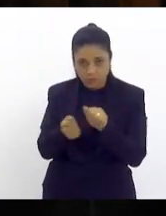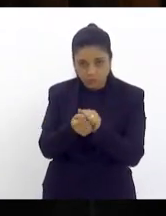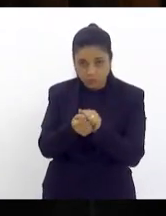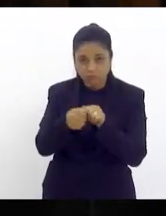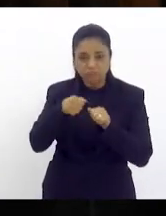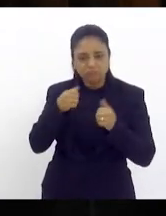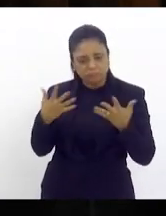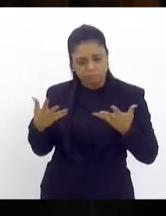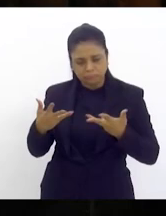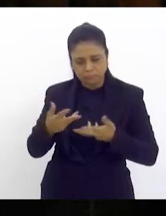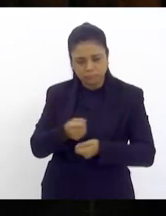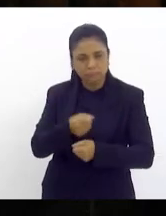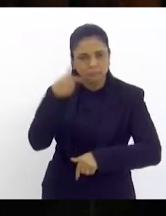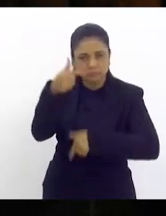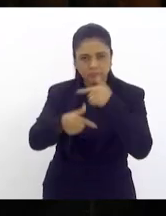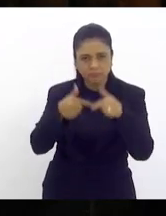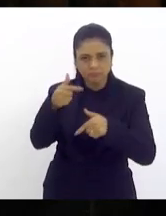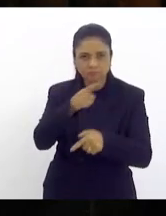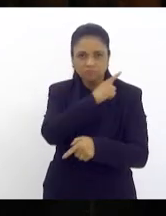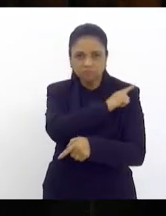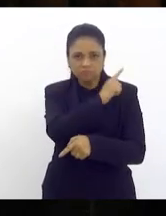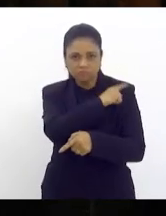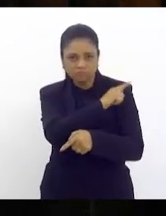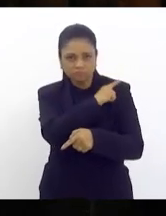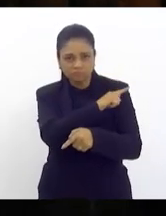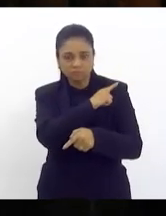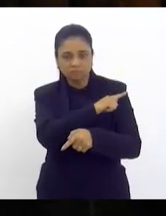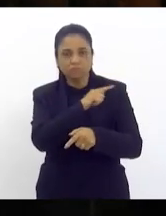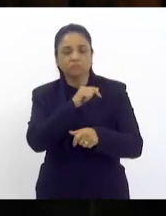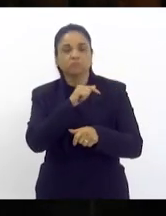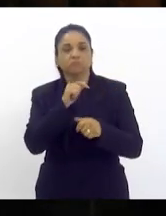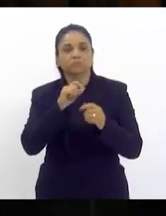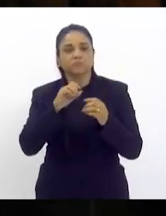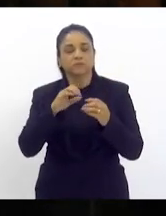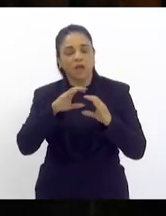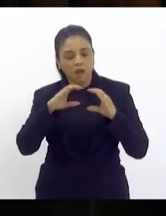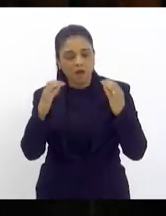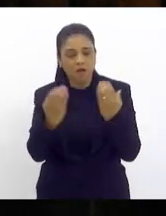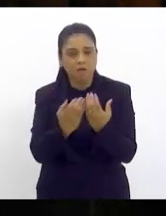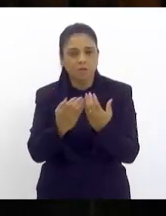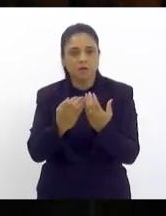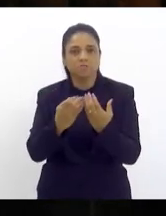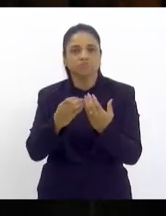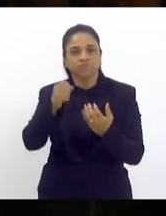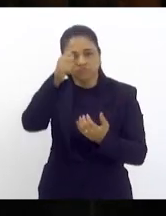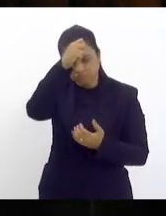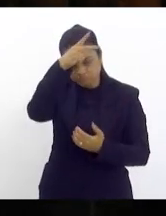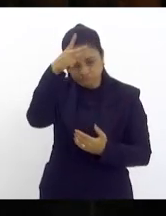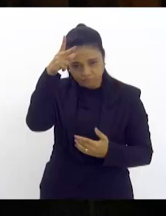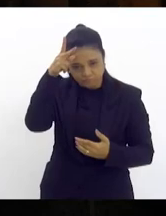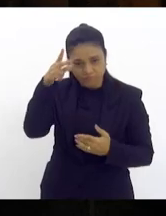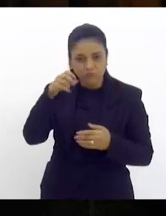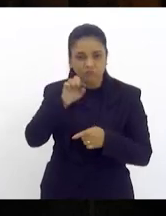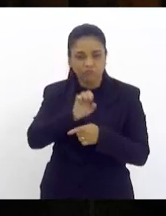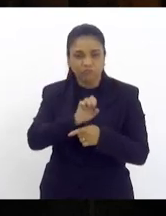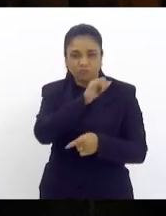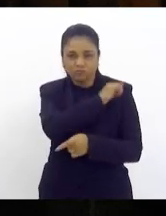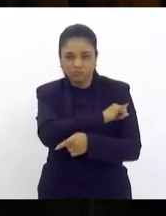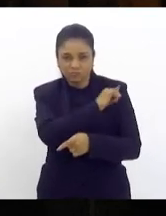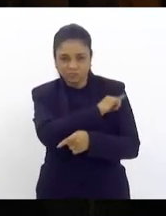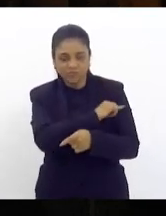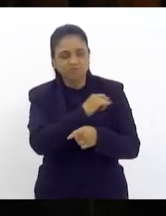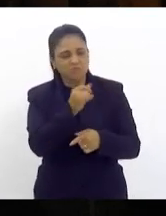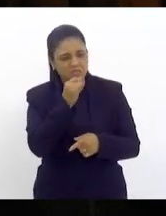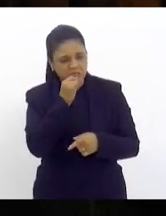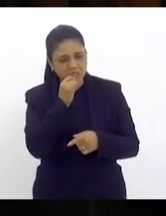brilhante de gestão e modernização da Câmara Municipal do Rio de Janeiro ele é um exemplo e vossa excelência sentado